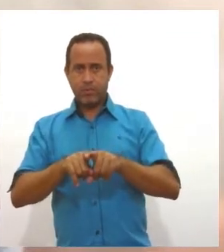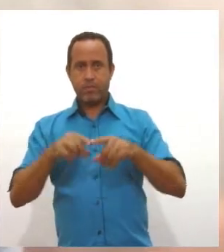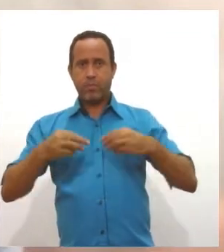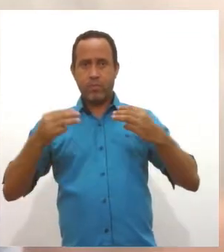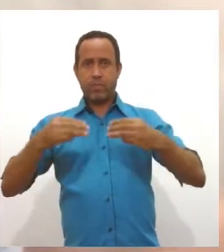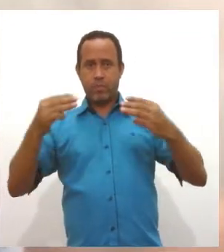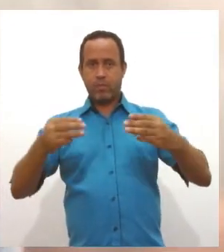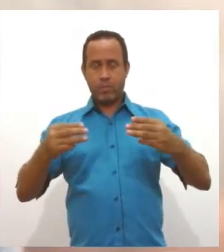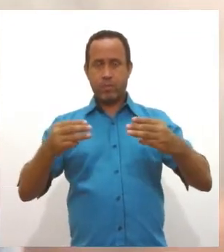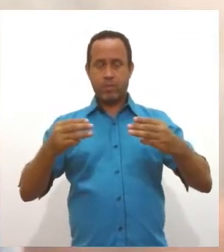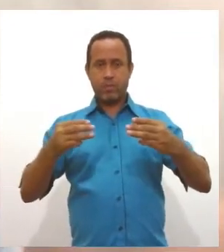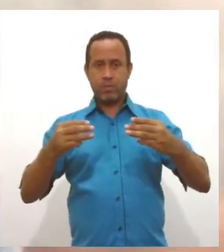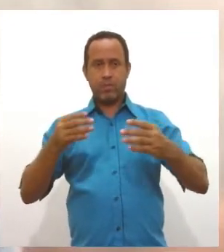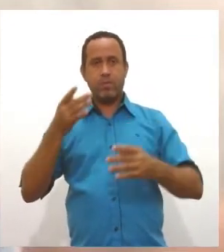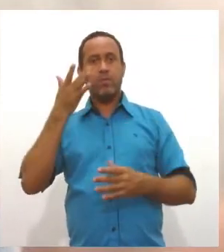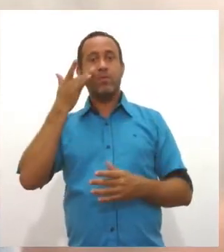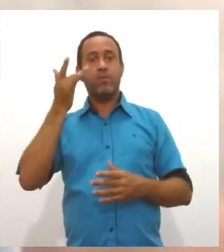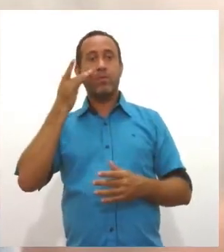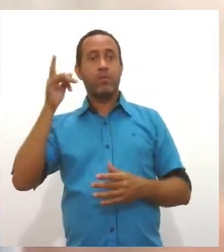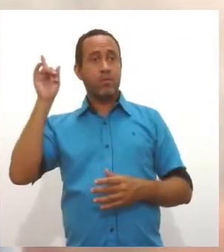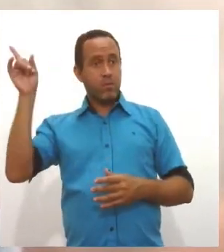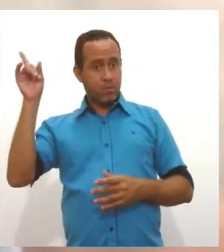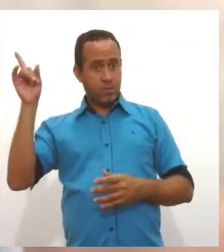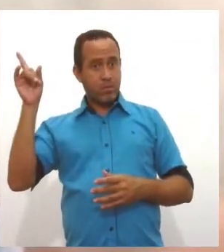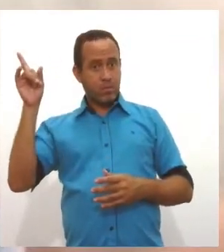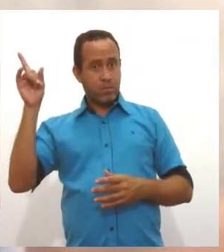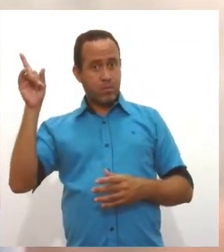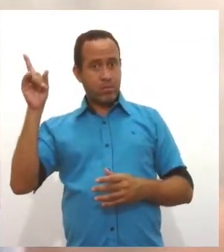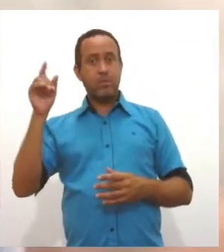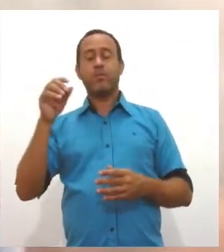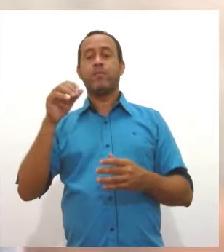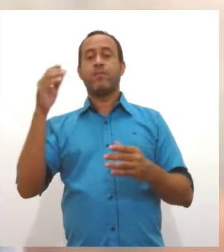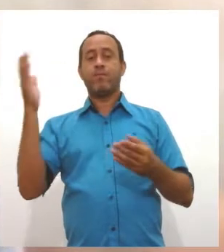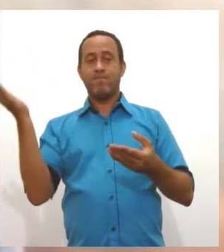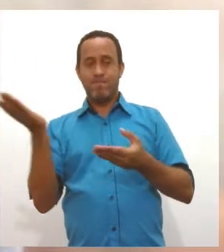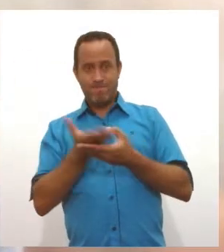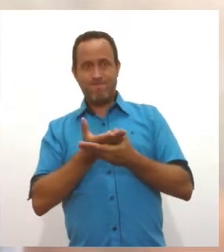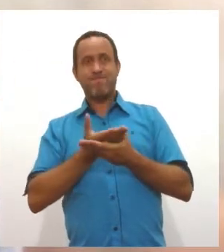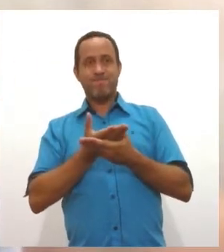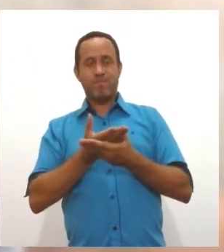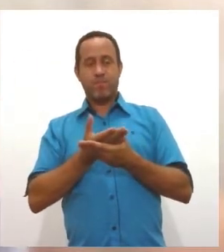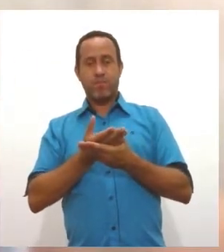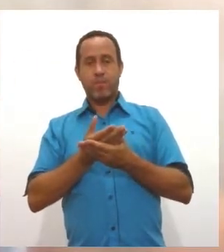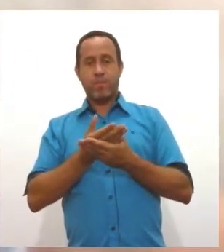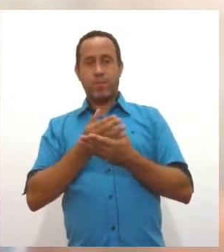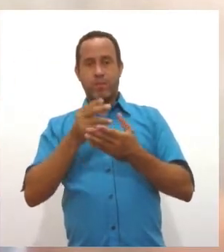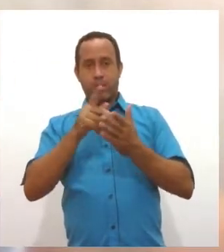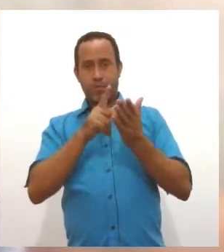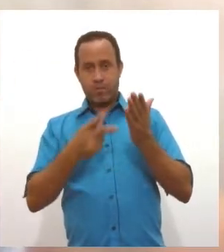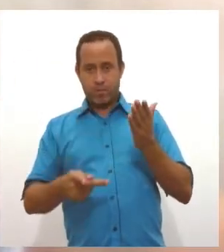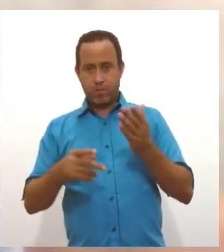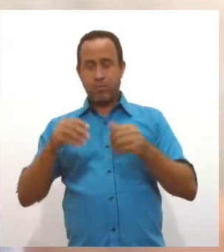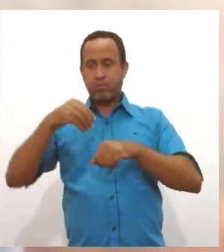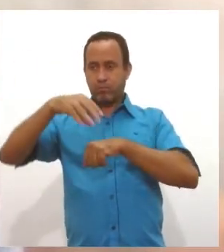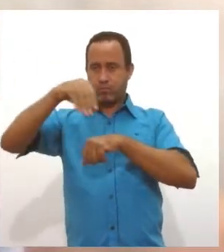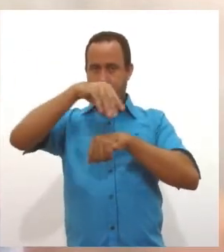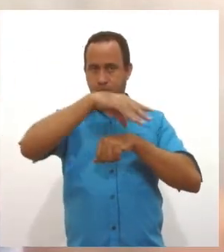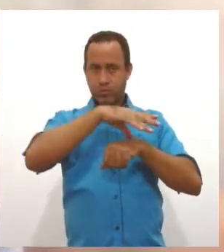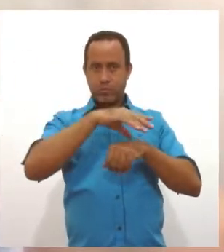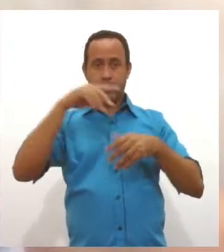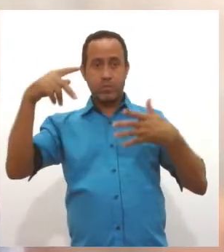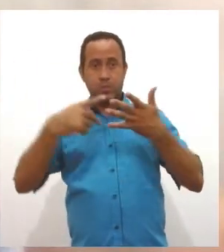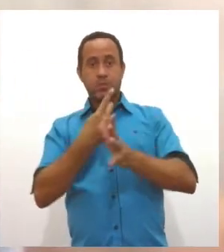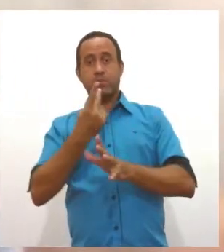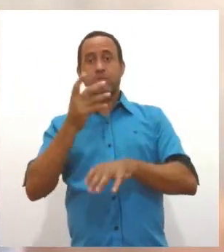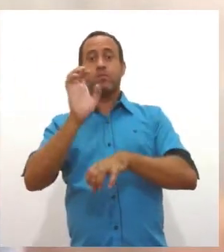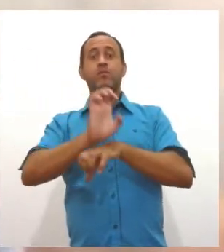Público do Ceará, de que tinha requisitado inquérito para uma situação que eu tive notícia que aconteceu no